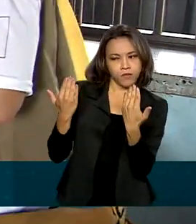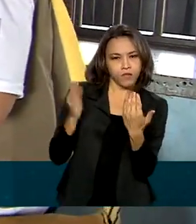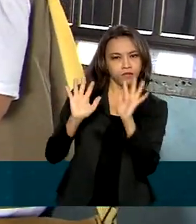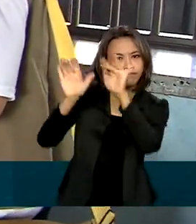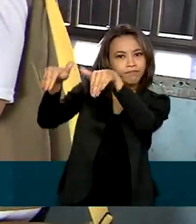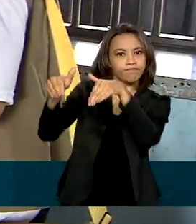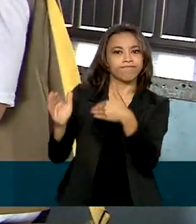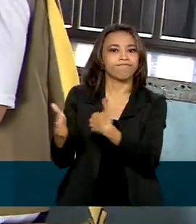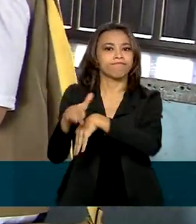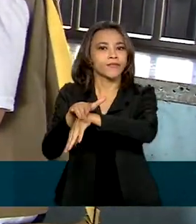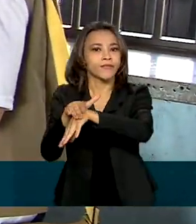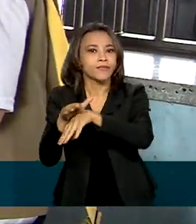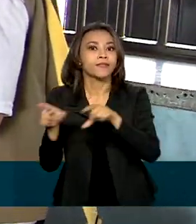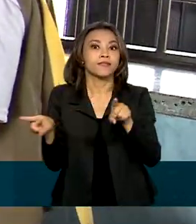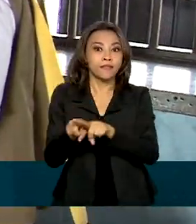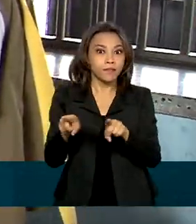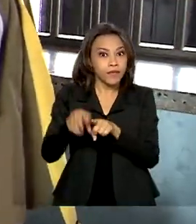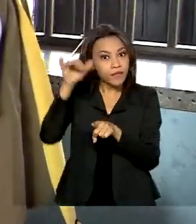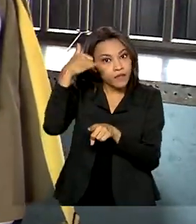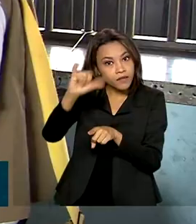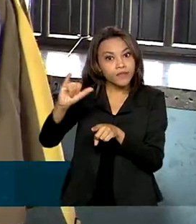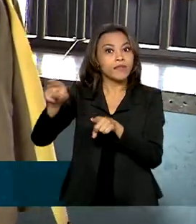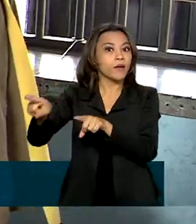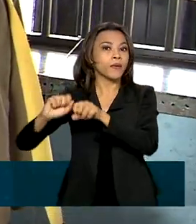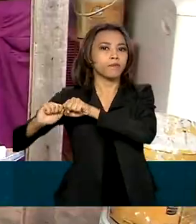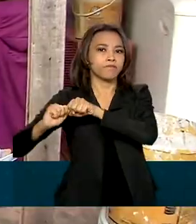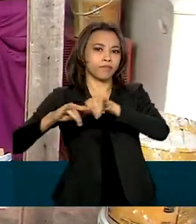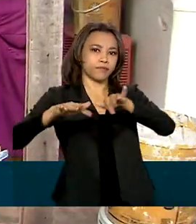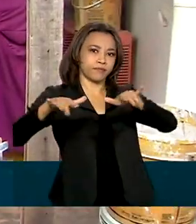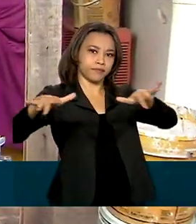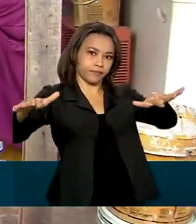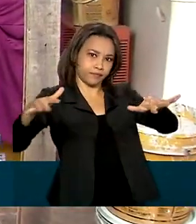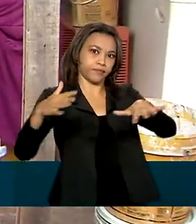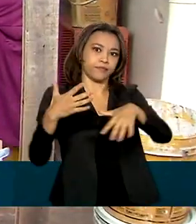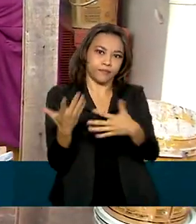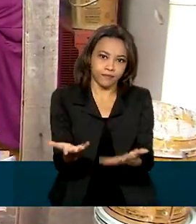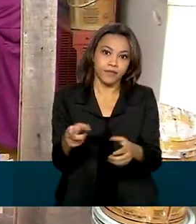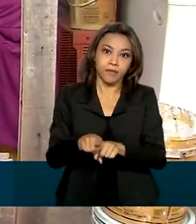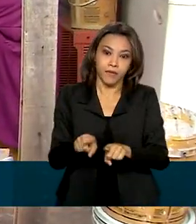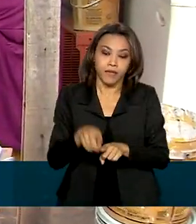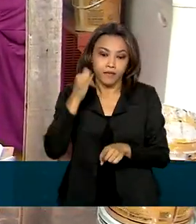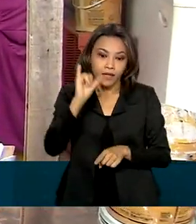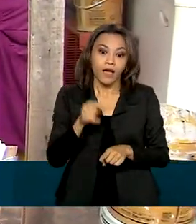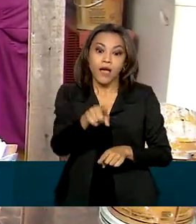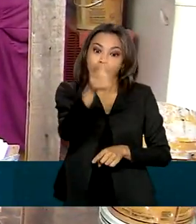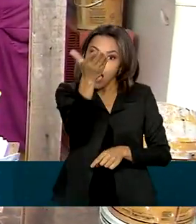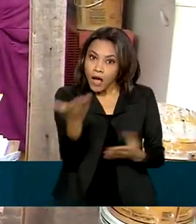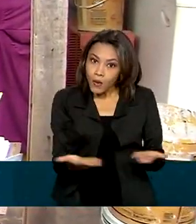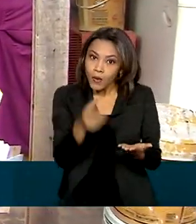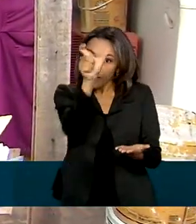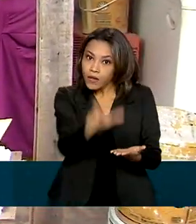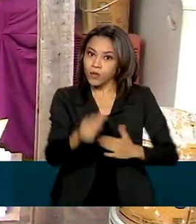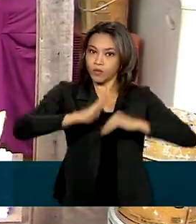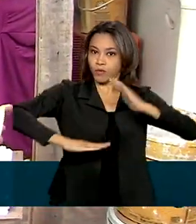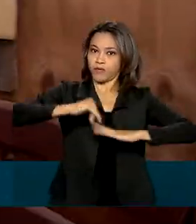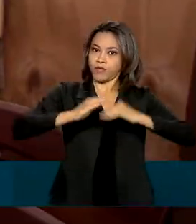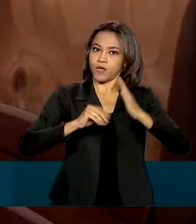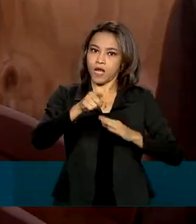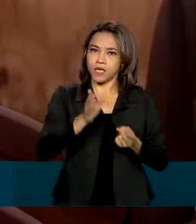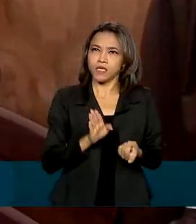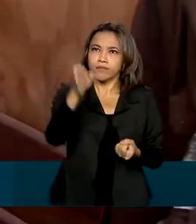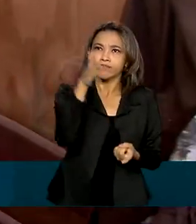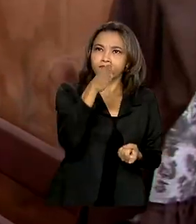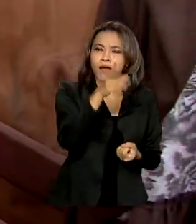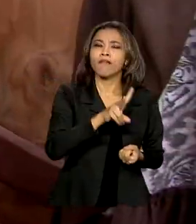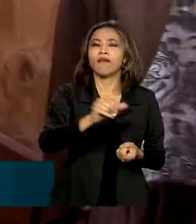doenças, evitando até a propagação de uma epidemia. Agora, os agentes comunitários de saúde de combate a endemias